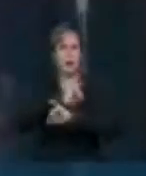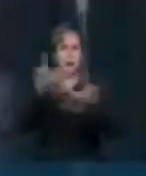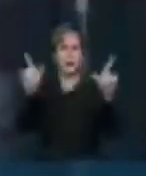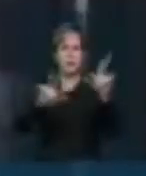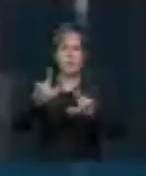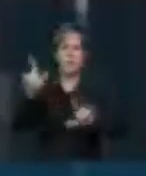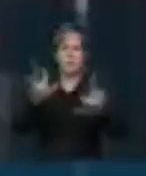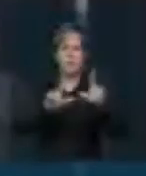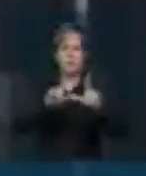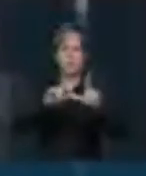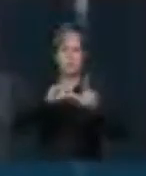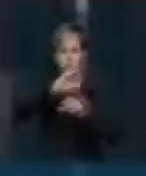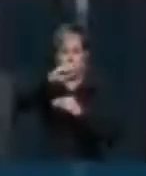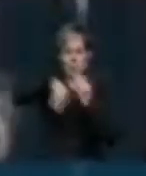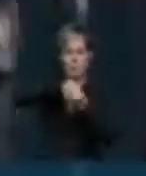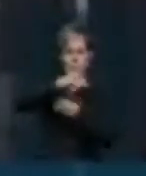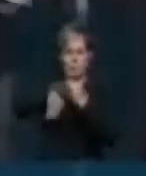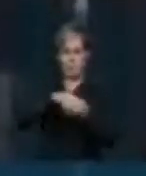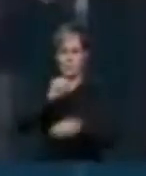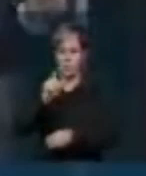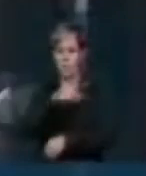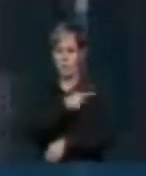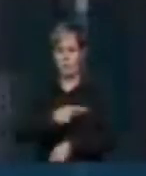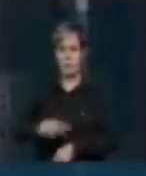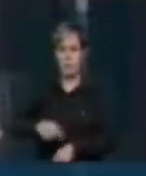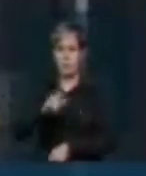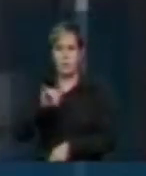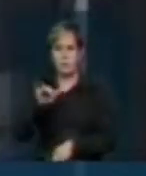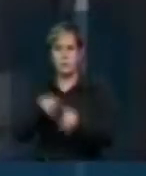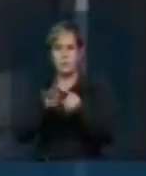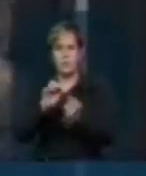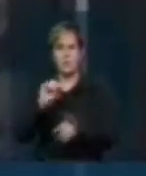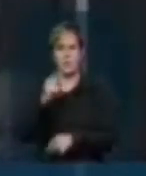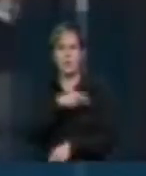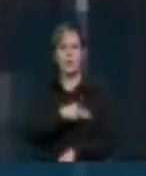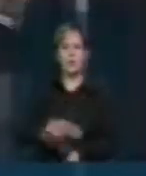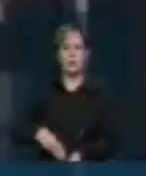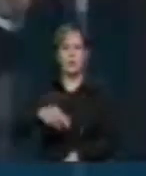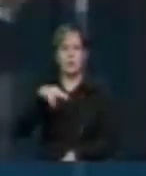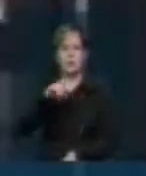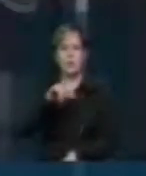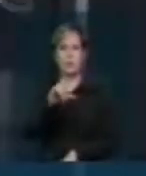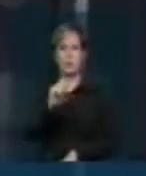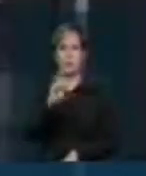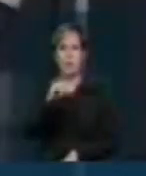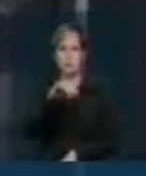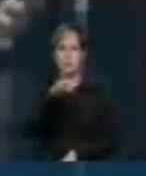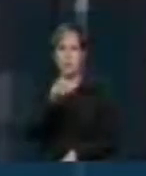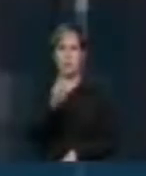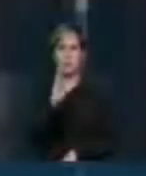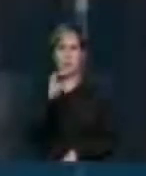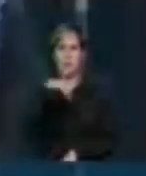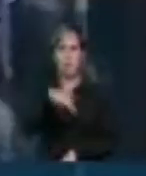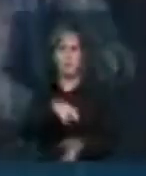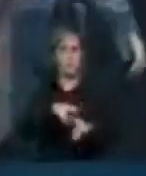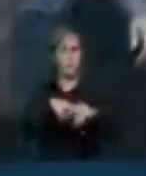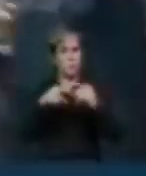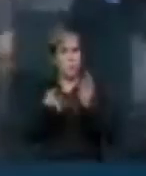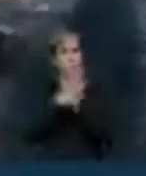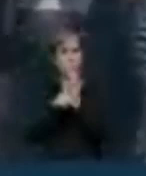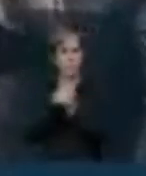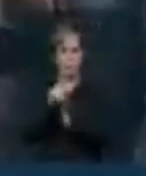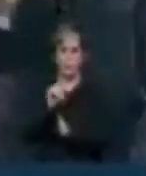envolvendo o ex-presidente Lula e também o ex-ministro Nelson Jobim. Tanto foi assim que o próprio Gilmar Mendes